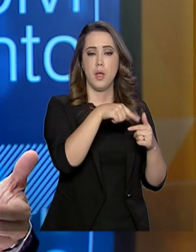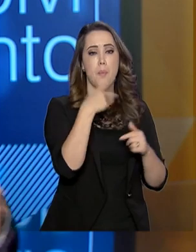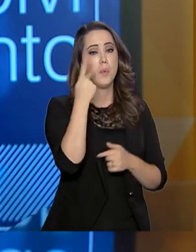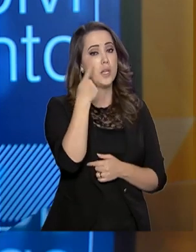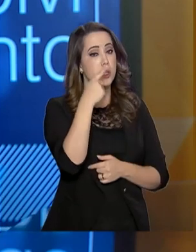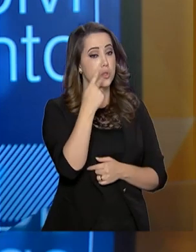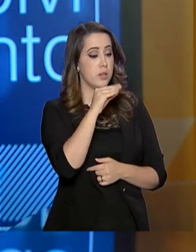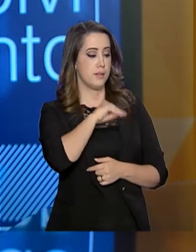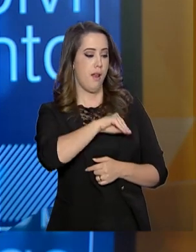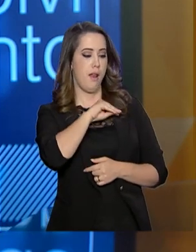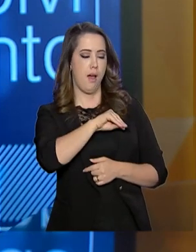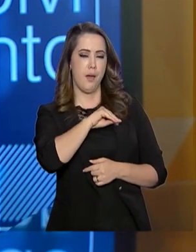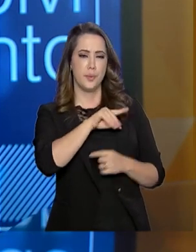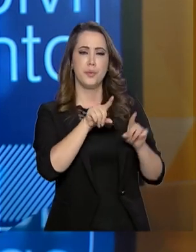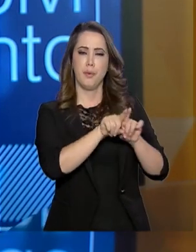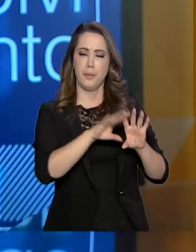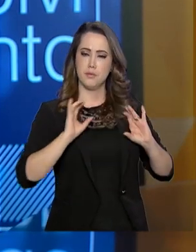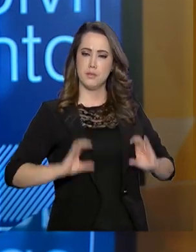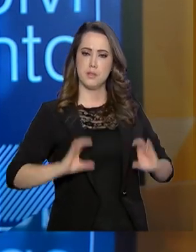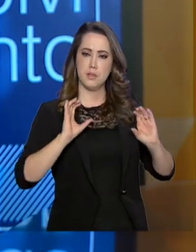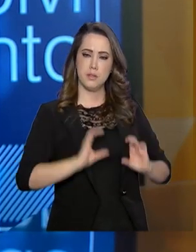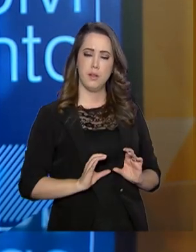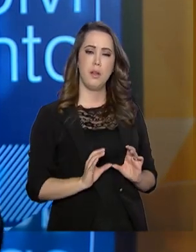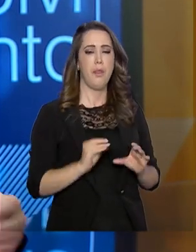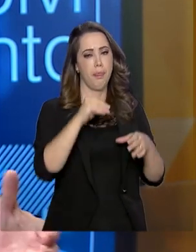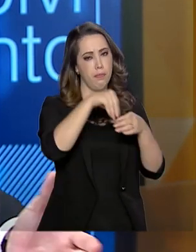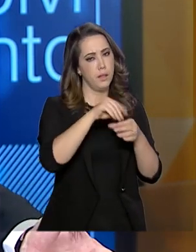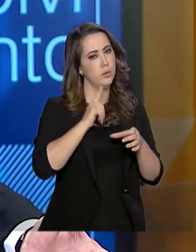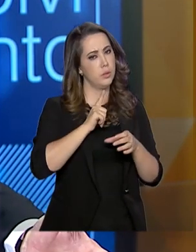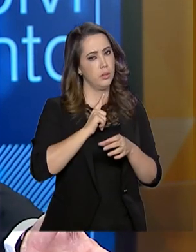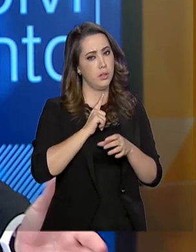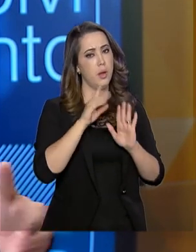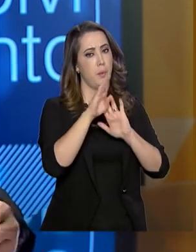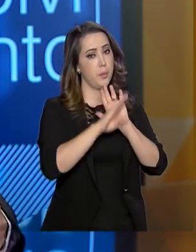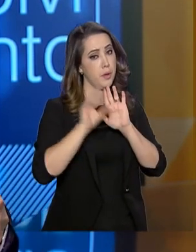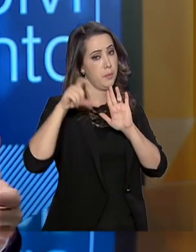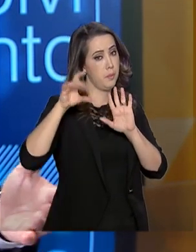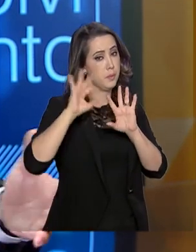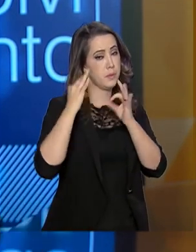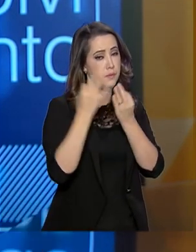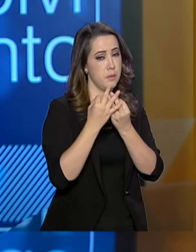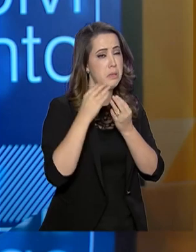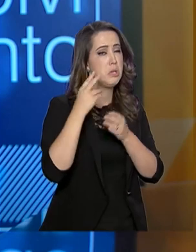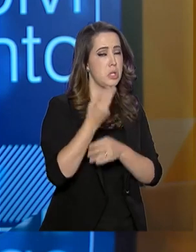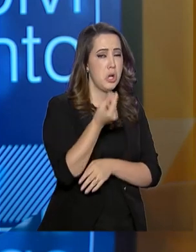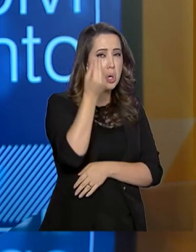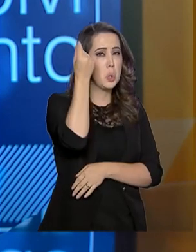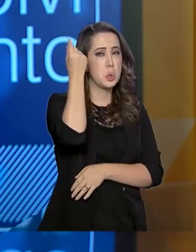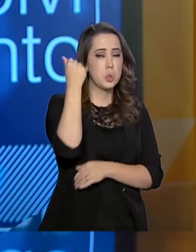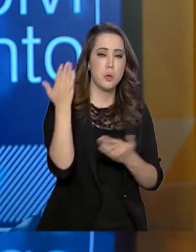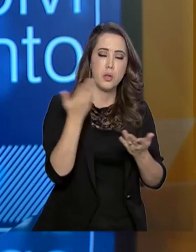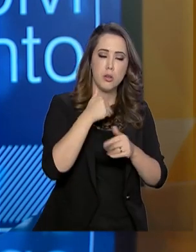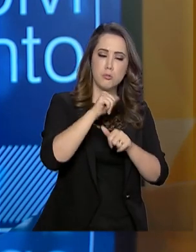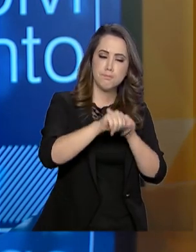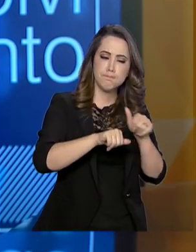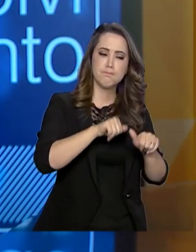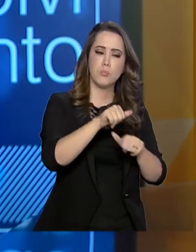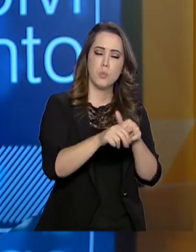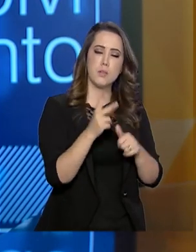cidadania, onde está o programa Bolsa Família. É um programa antigo que vem sendo aperfeiçoado ao longo do tempo.